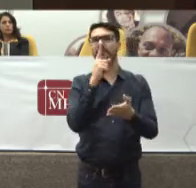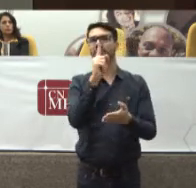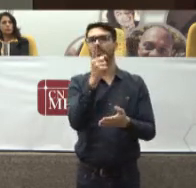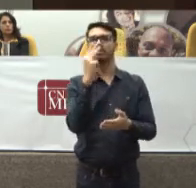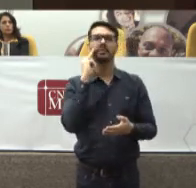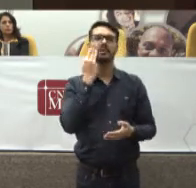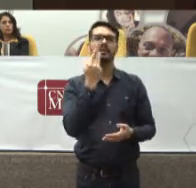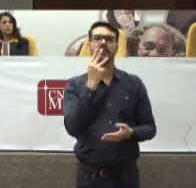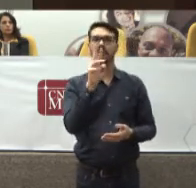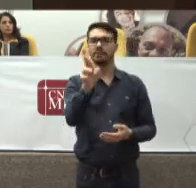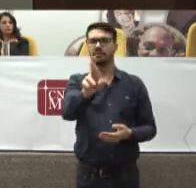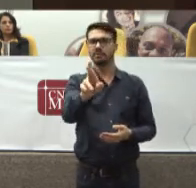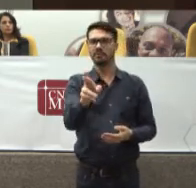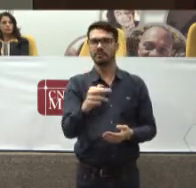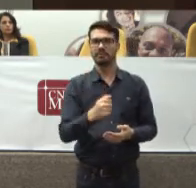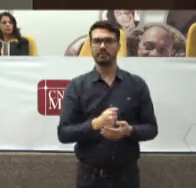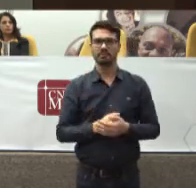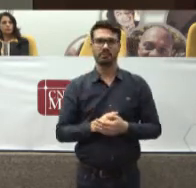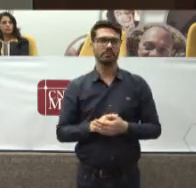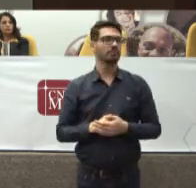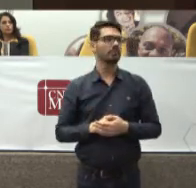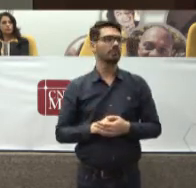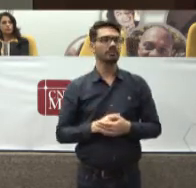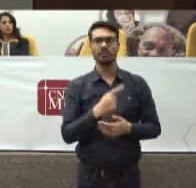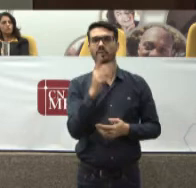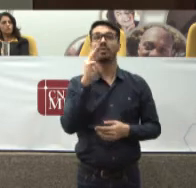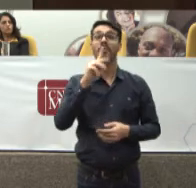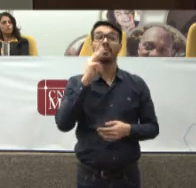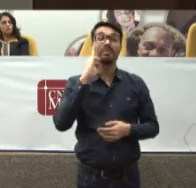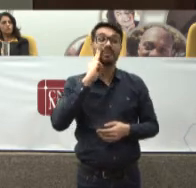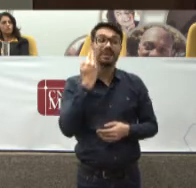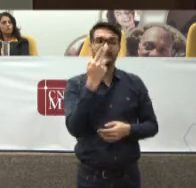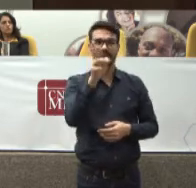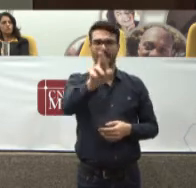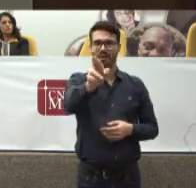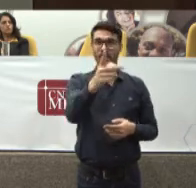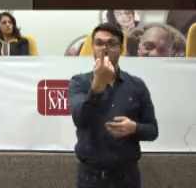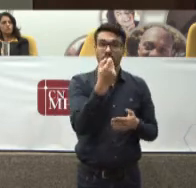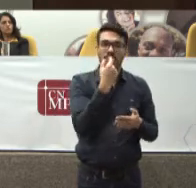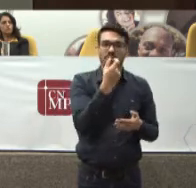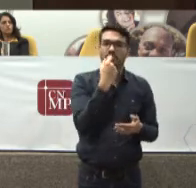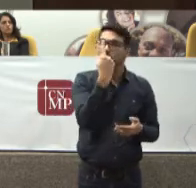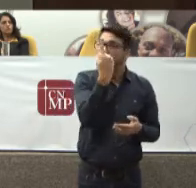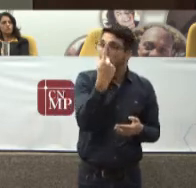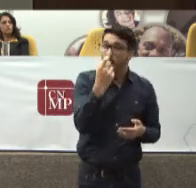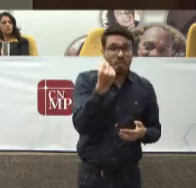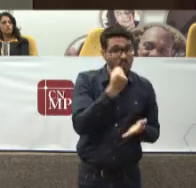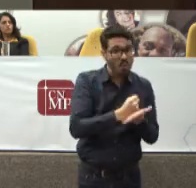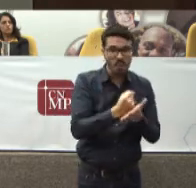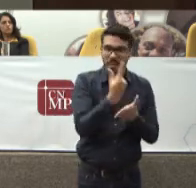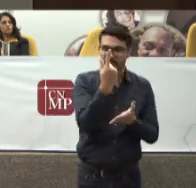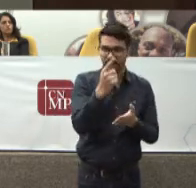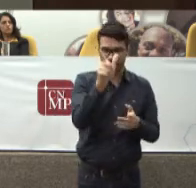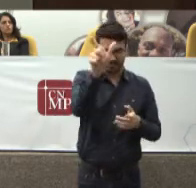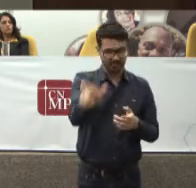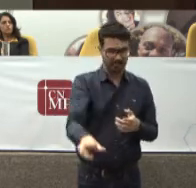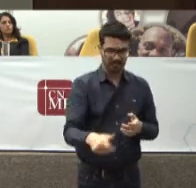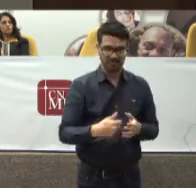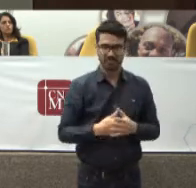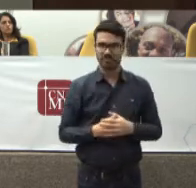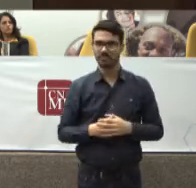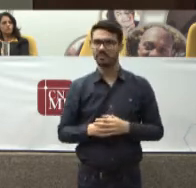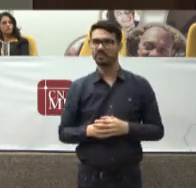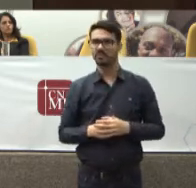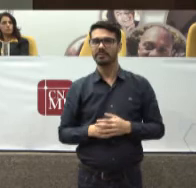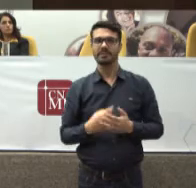milhão de reais O tratamento Da primeira dose Para determinado Tipo de paciente Nós não